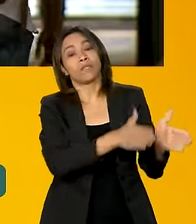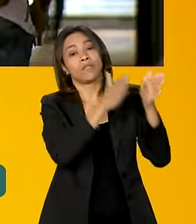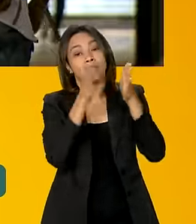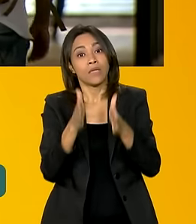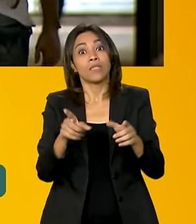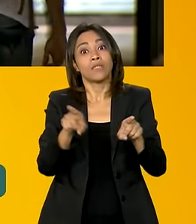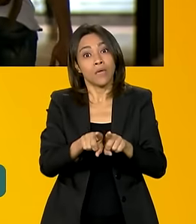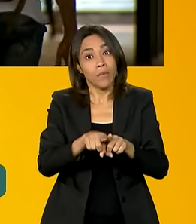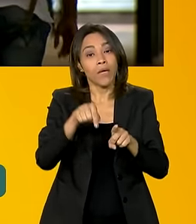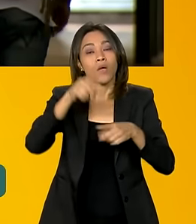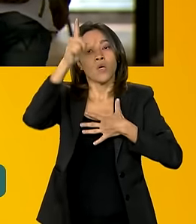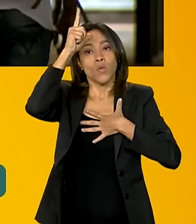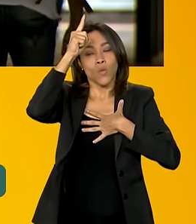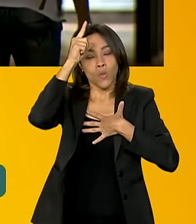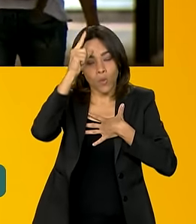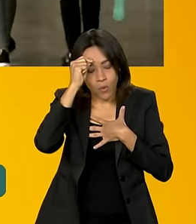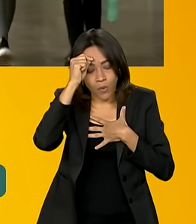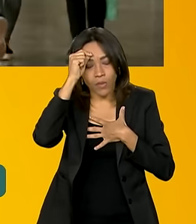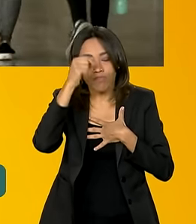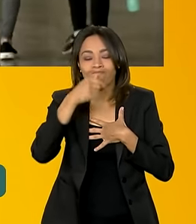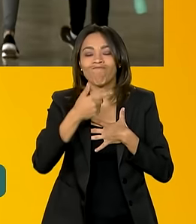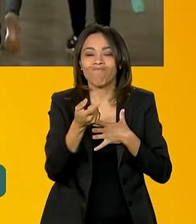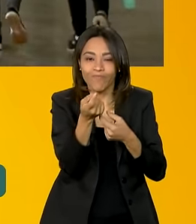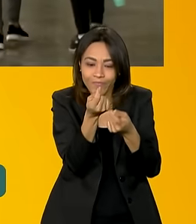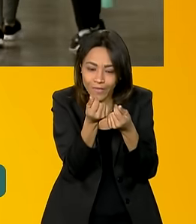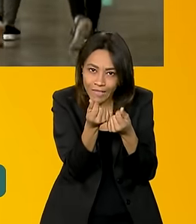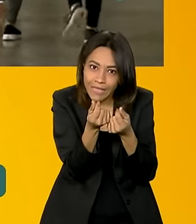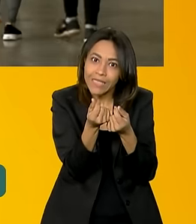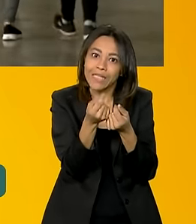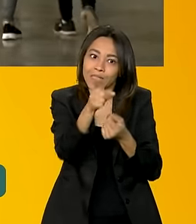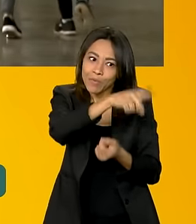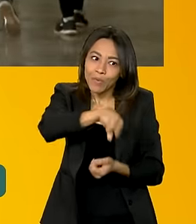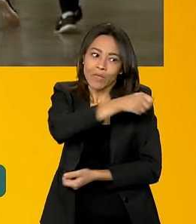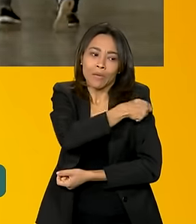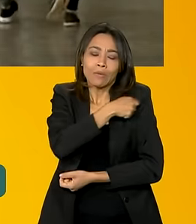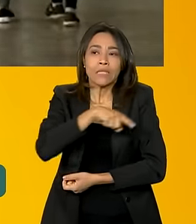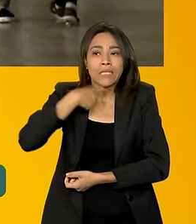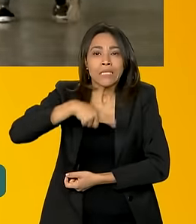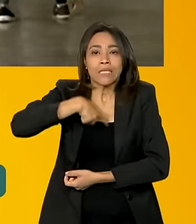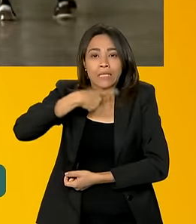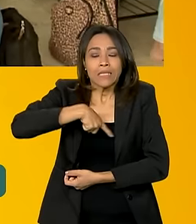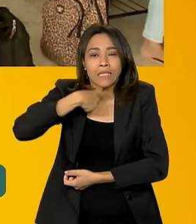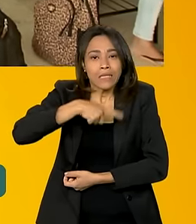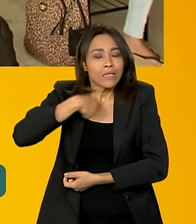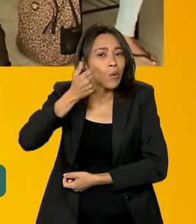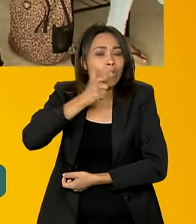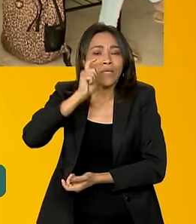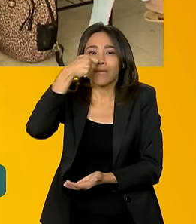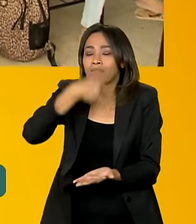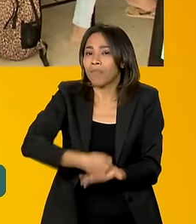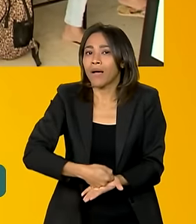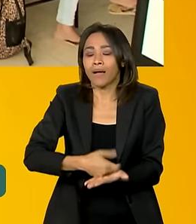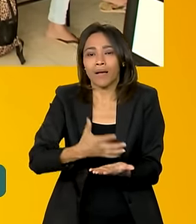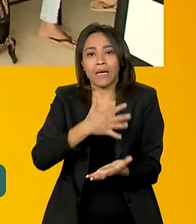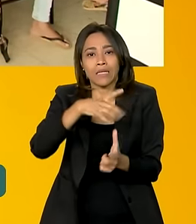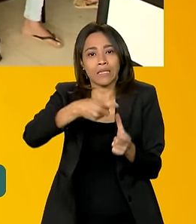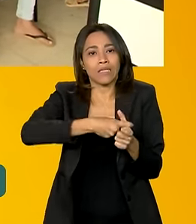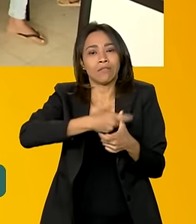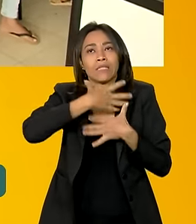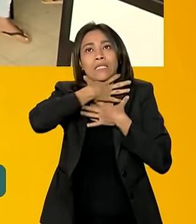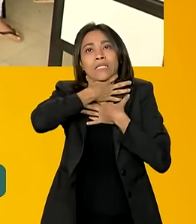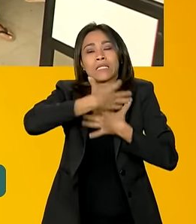proporciona um alívio financeiro para o estudante que não consegue pagar a dívida em dia. E, por outro,